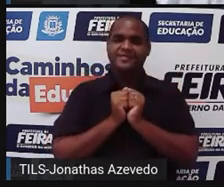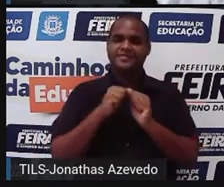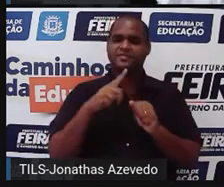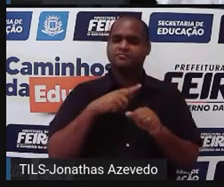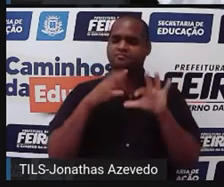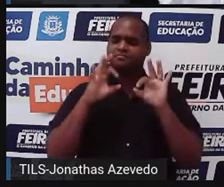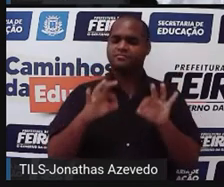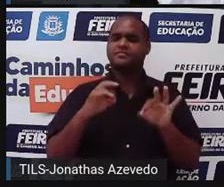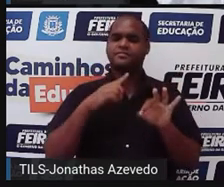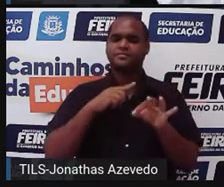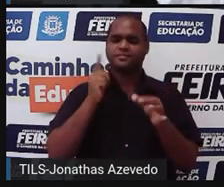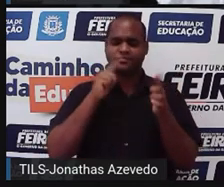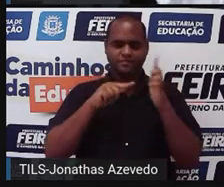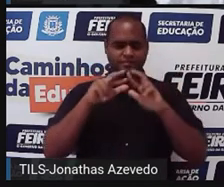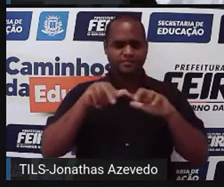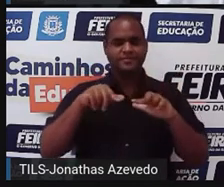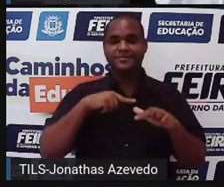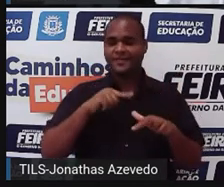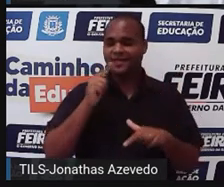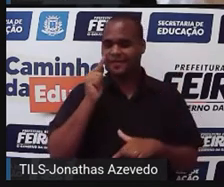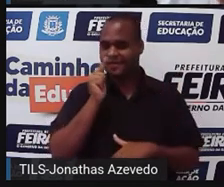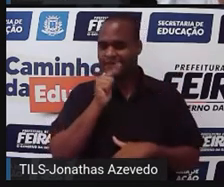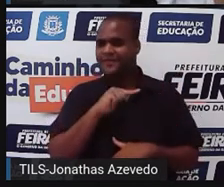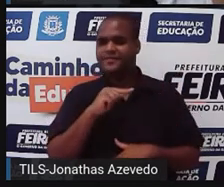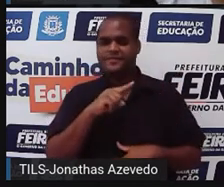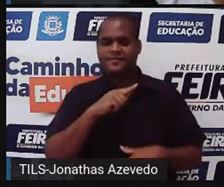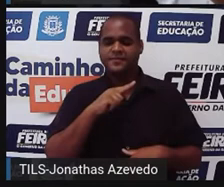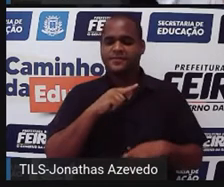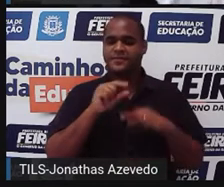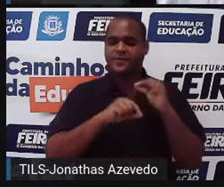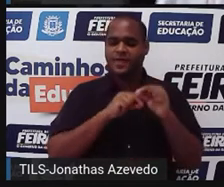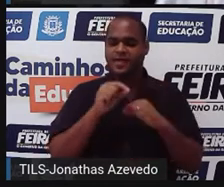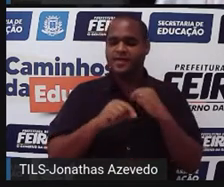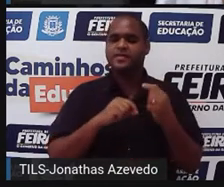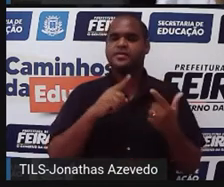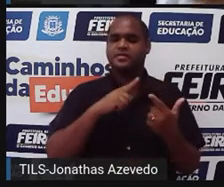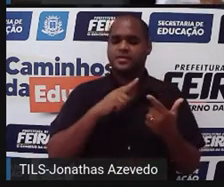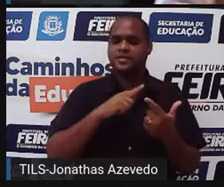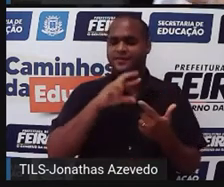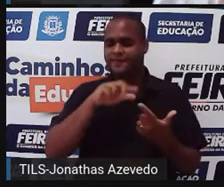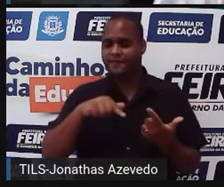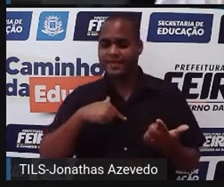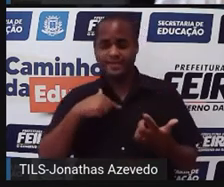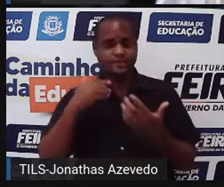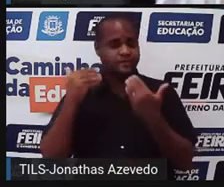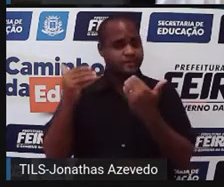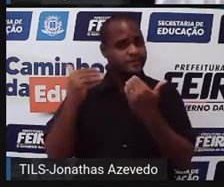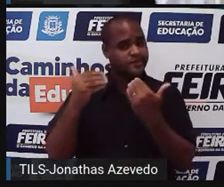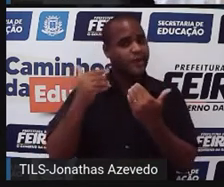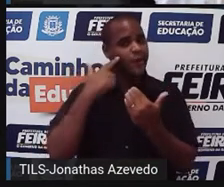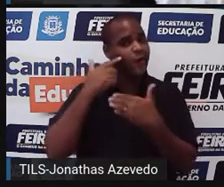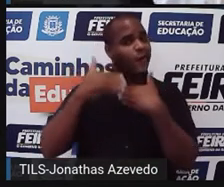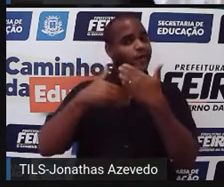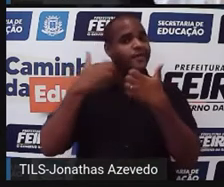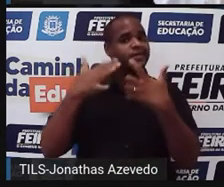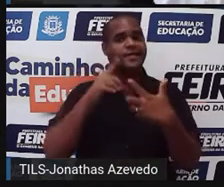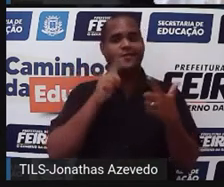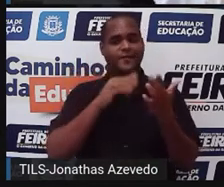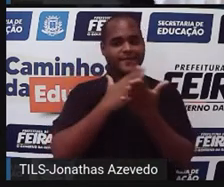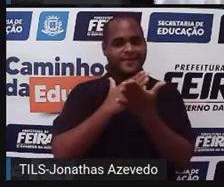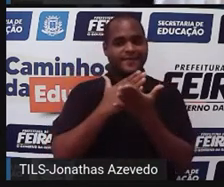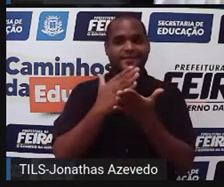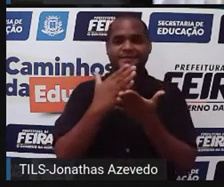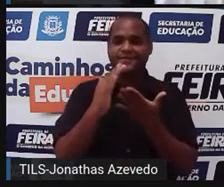Com certeza, até esse momento aqui, você já tem uma desconfiança, uma suspeita do que é que a gente vai fazer a partir de agora, tá?